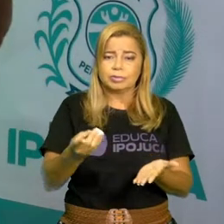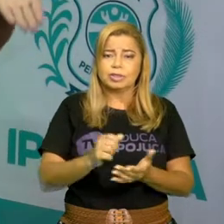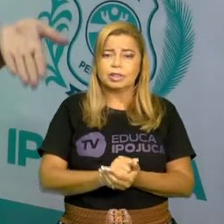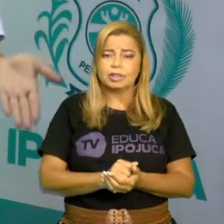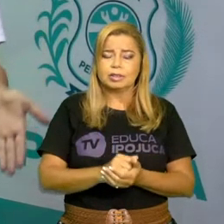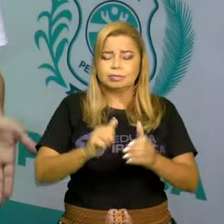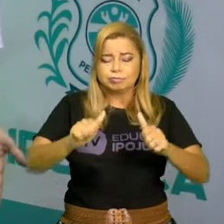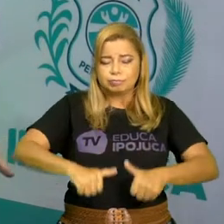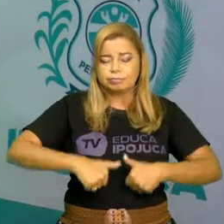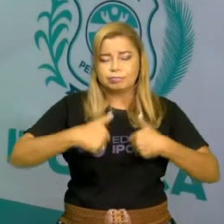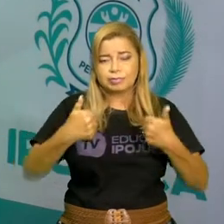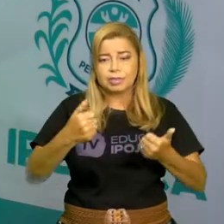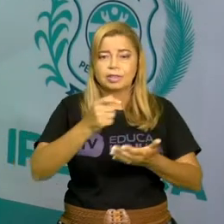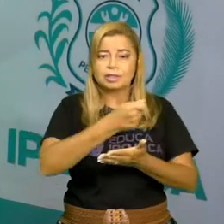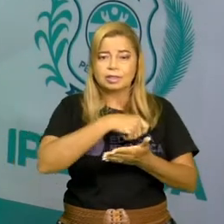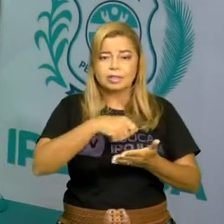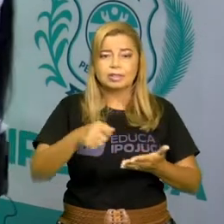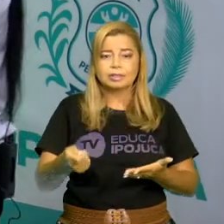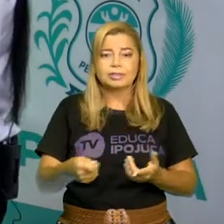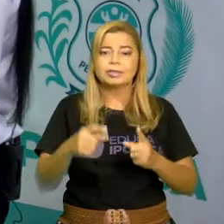escreve aquela palavra.